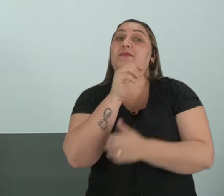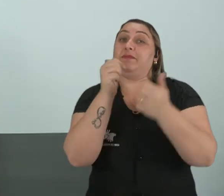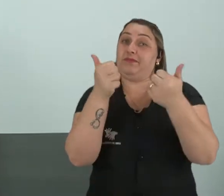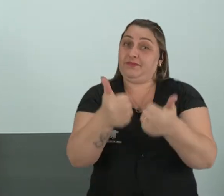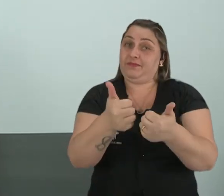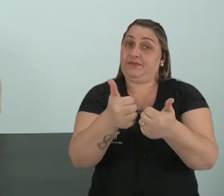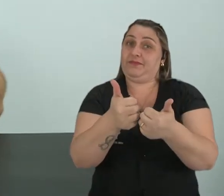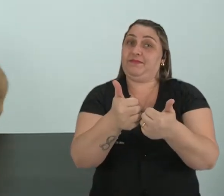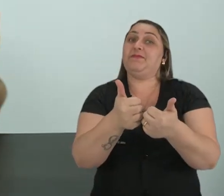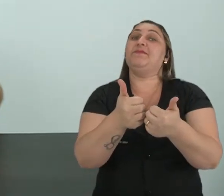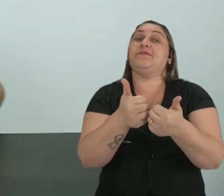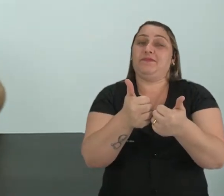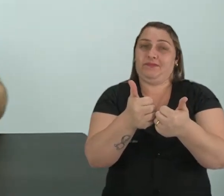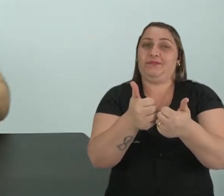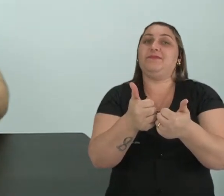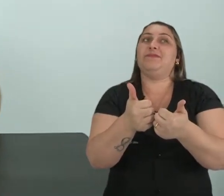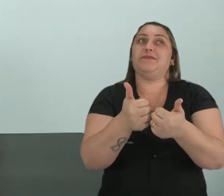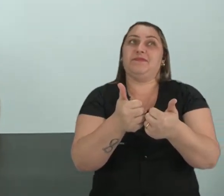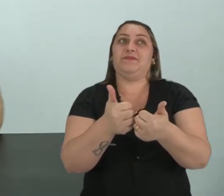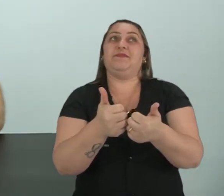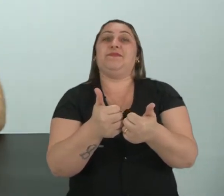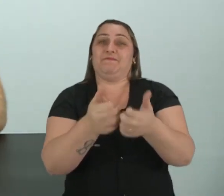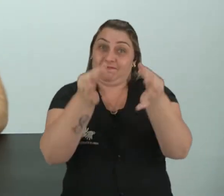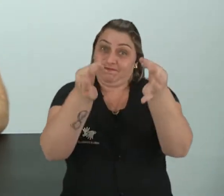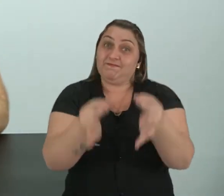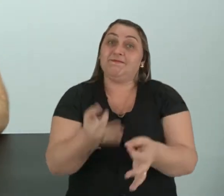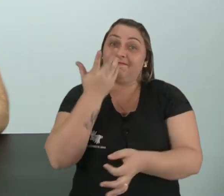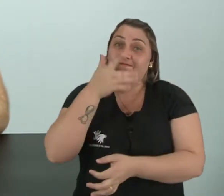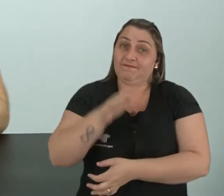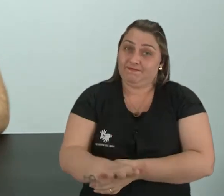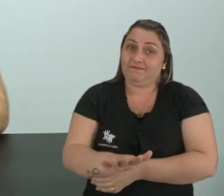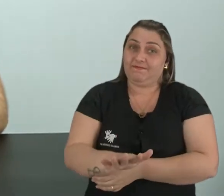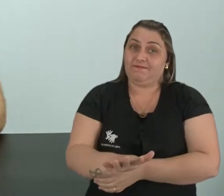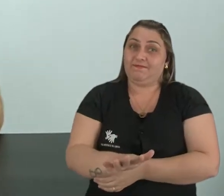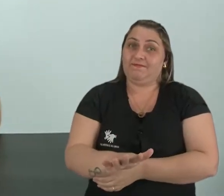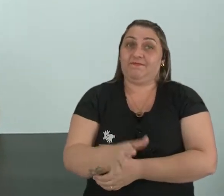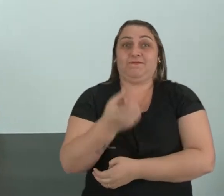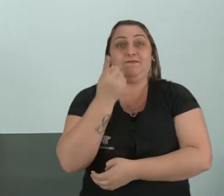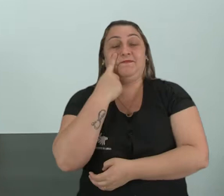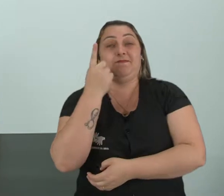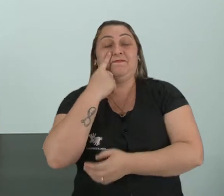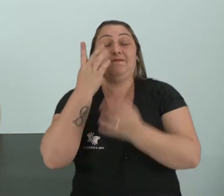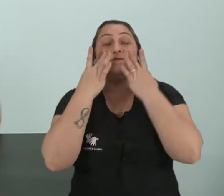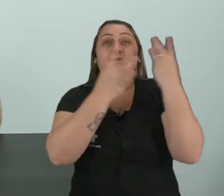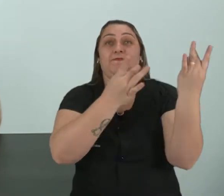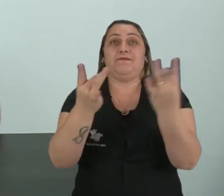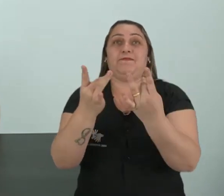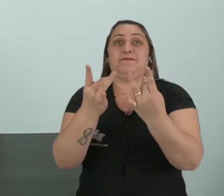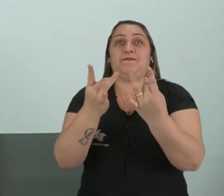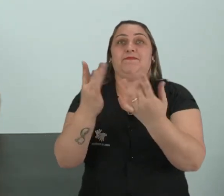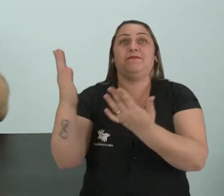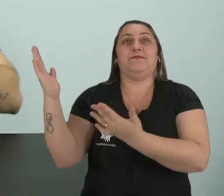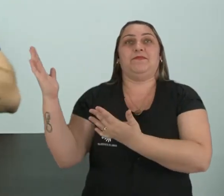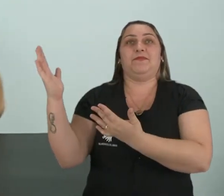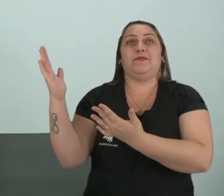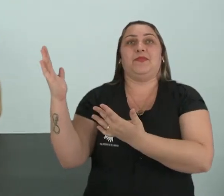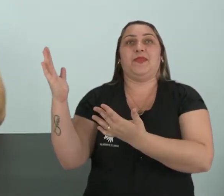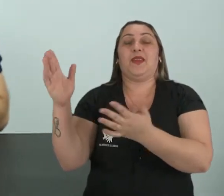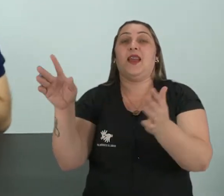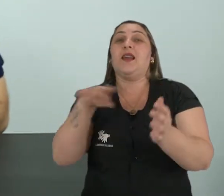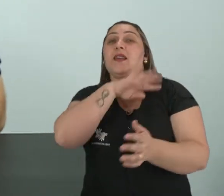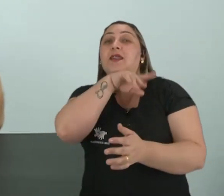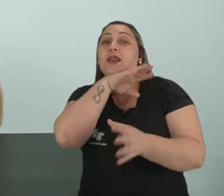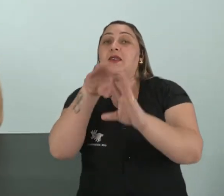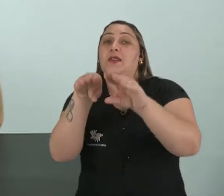ok? Aquáticos. Tudo certinho, crianças? Observe aí na imagem de vocês. Animais